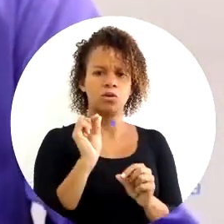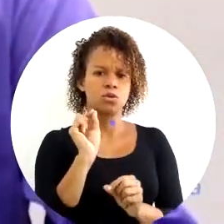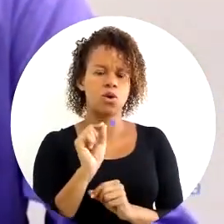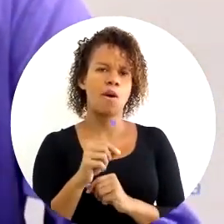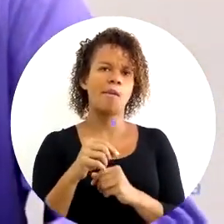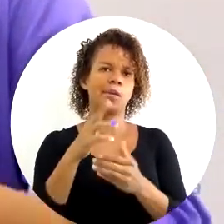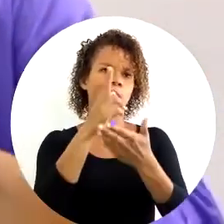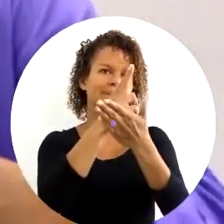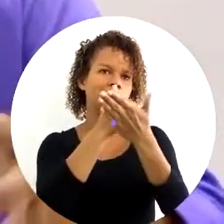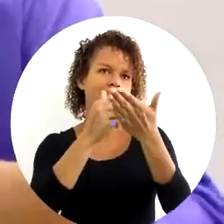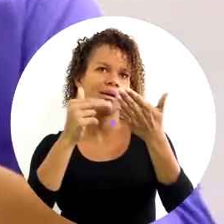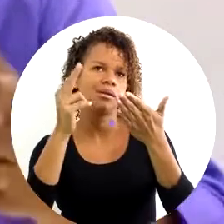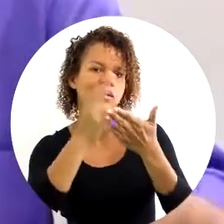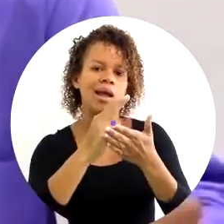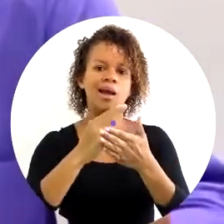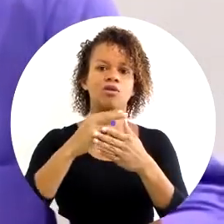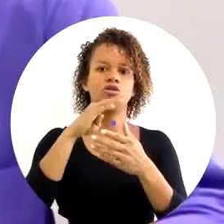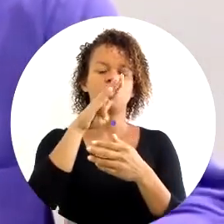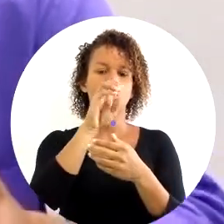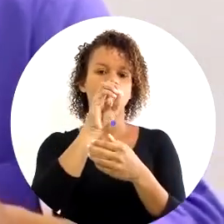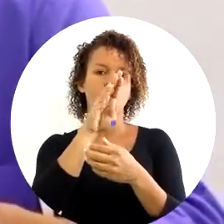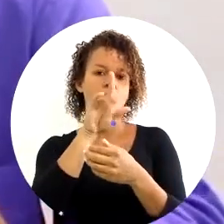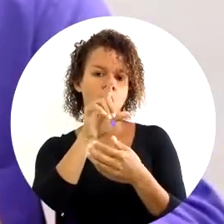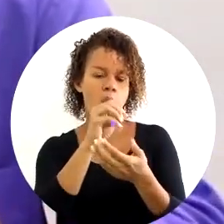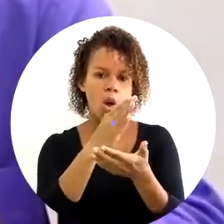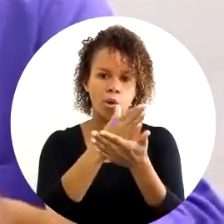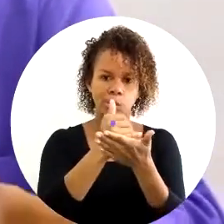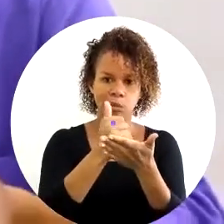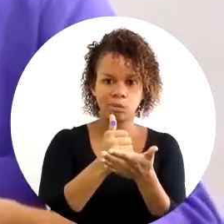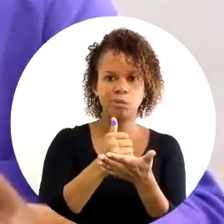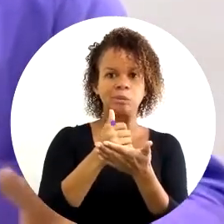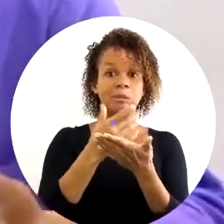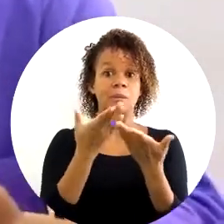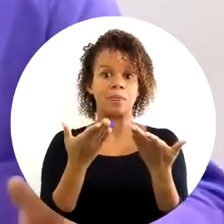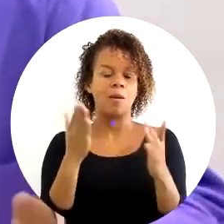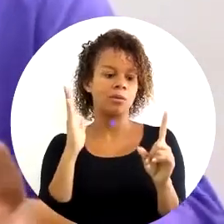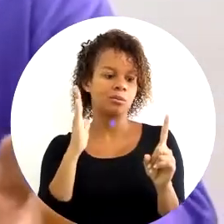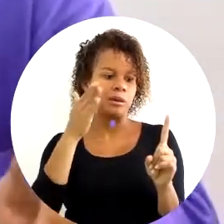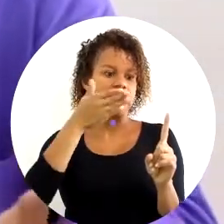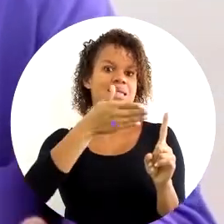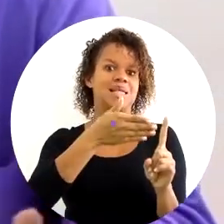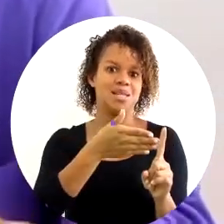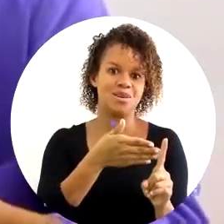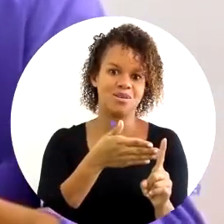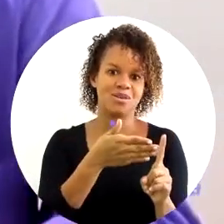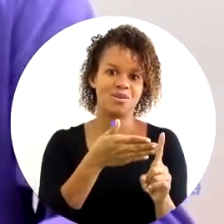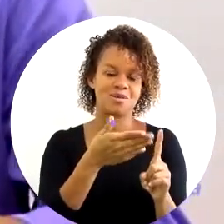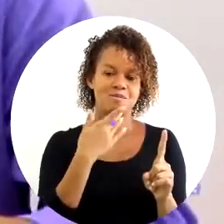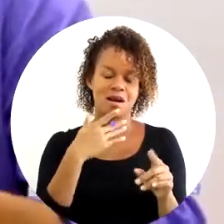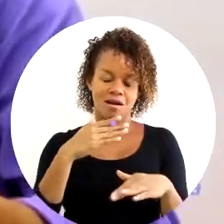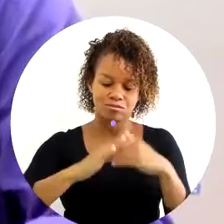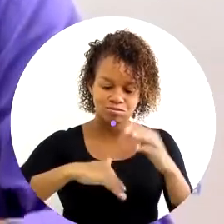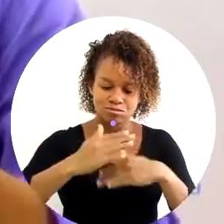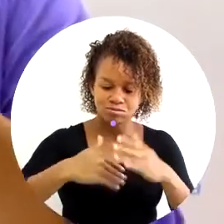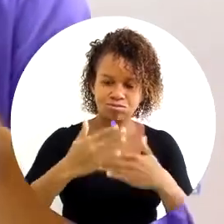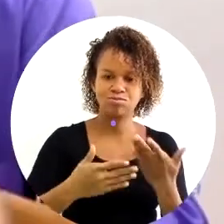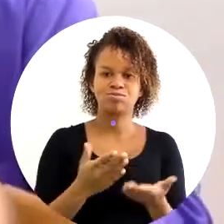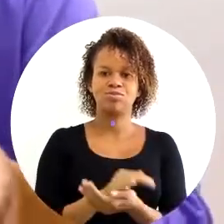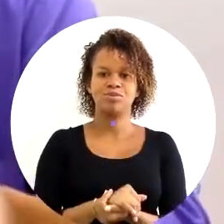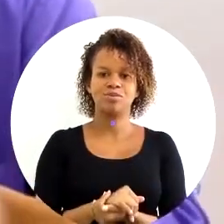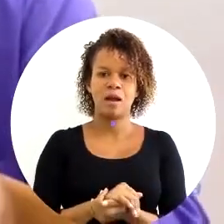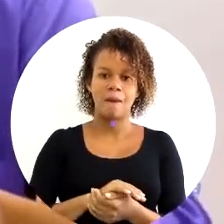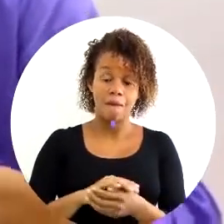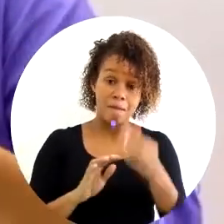sobre decoração de bolos finos, por exemplo. E aí eles se tornam, o treinamento tem um objetivo específico de habilitá-los